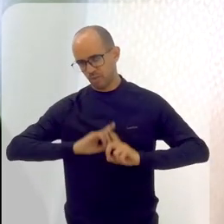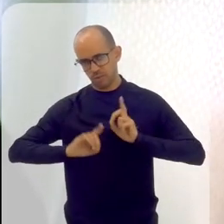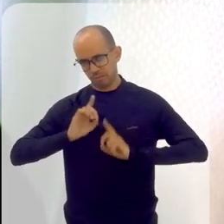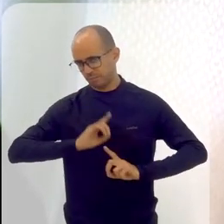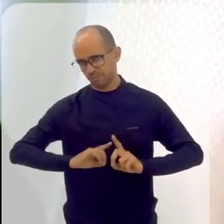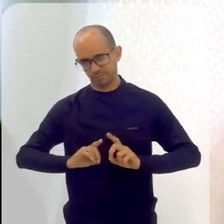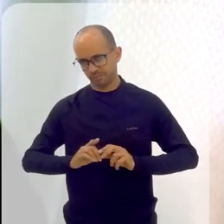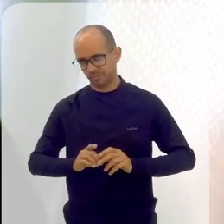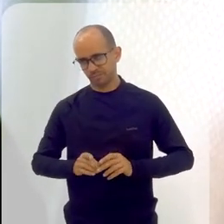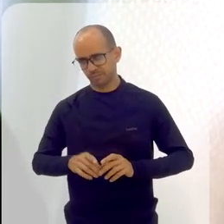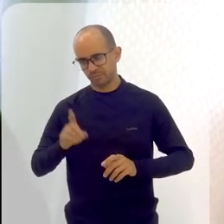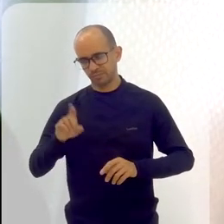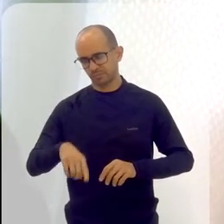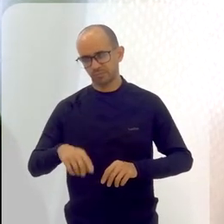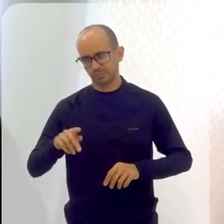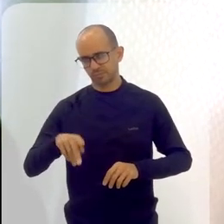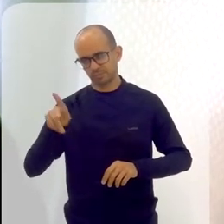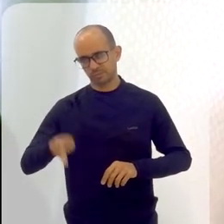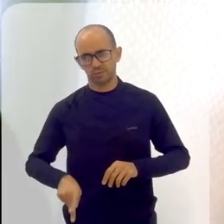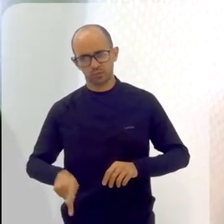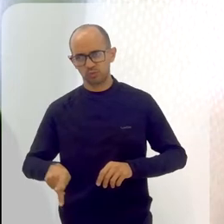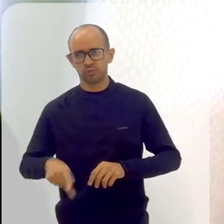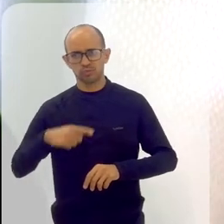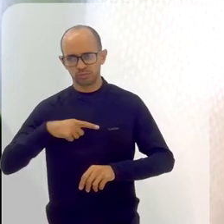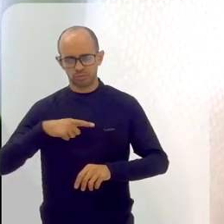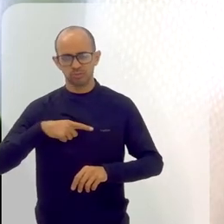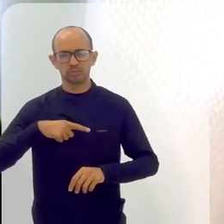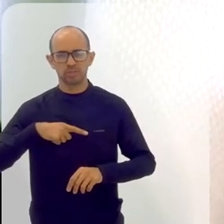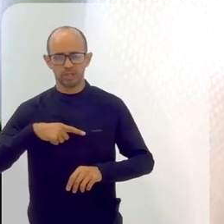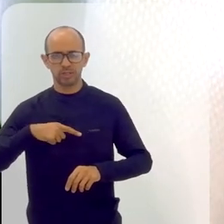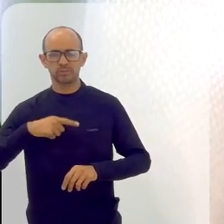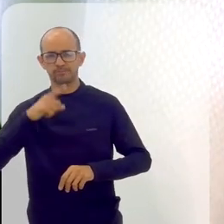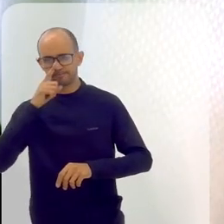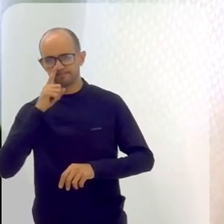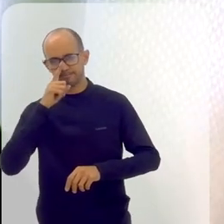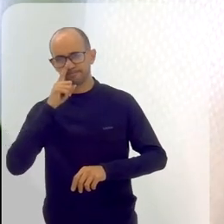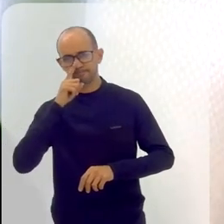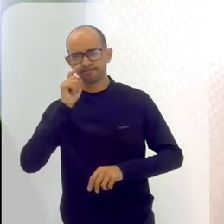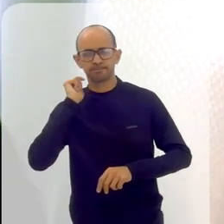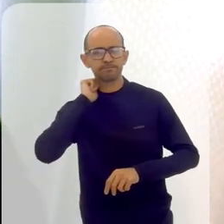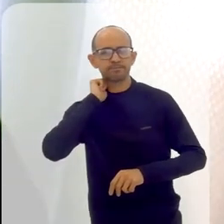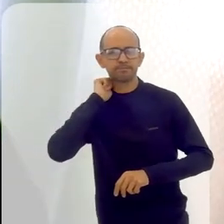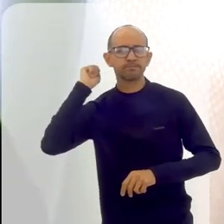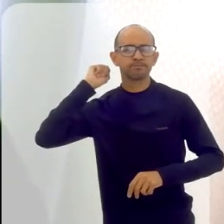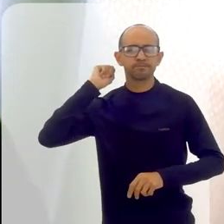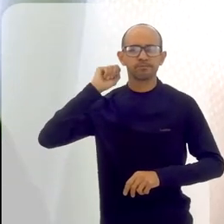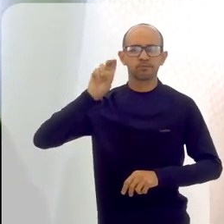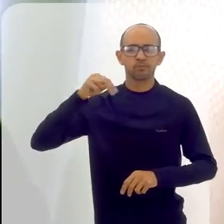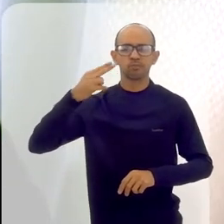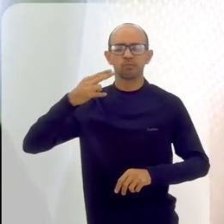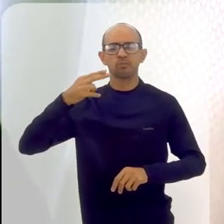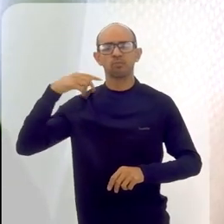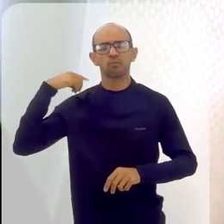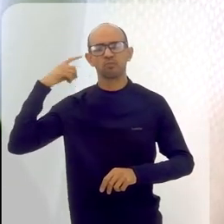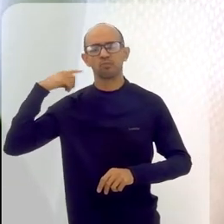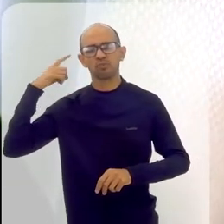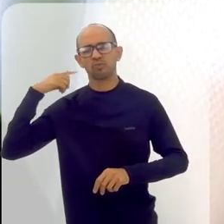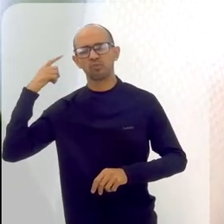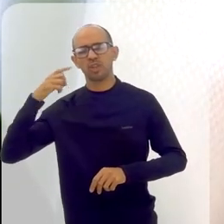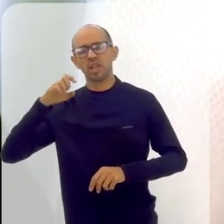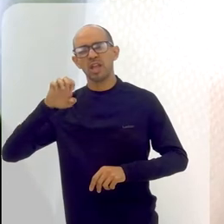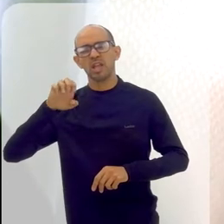tratamento. Eram pessoas que tinham recorrência de suicídio, pessoas que tinham esquizofrenia,